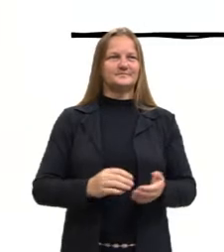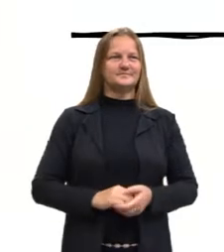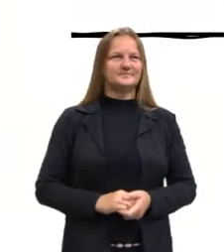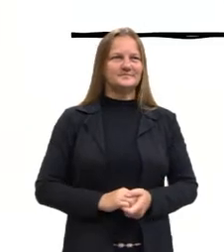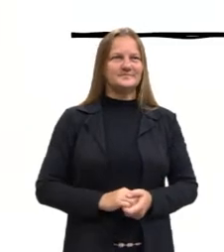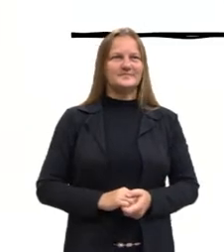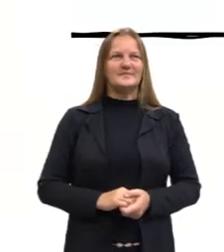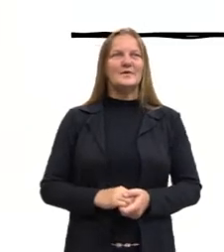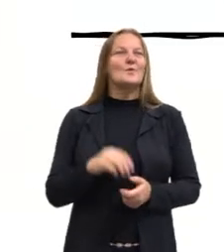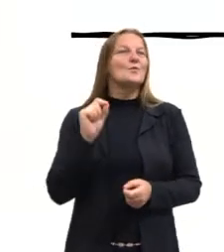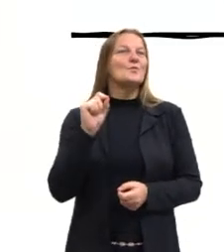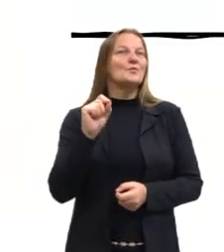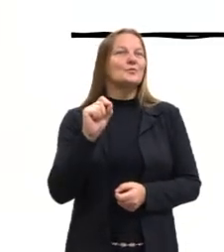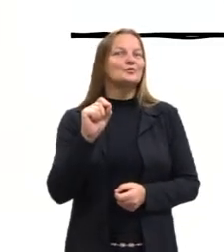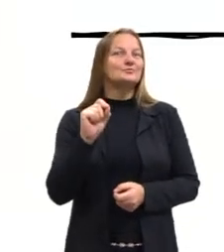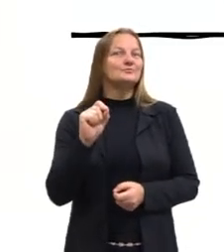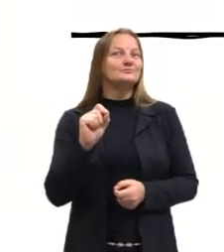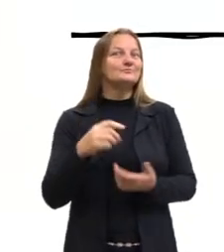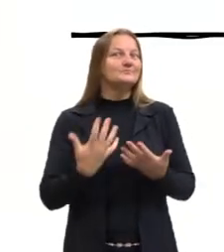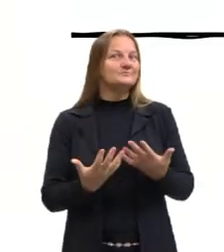Reino Protoctista.